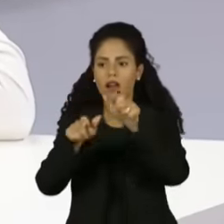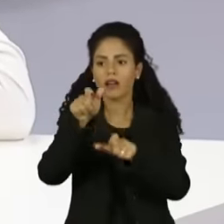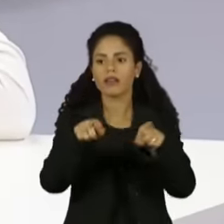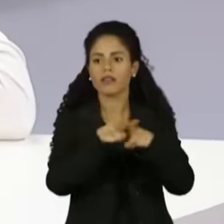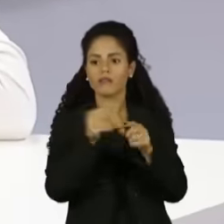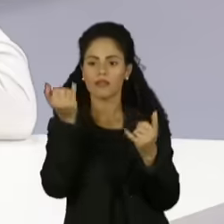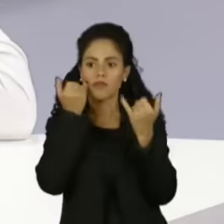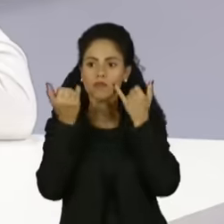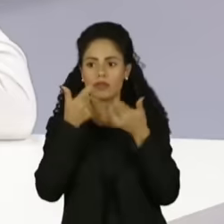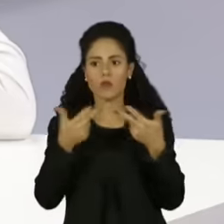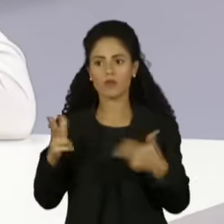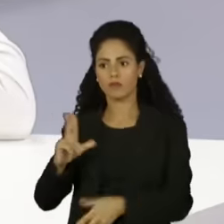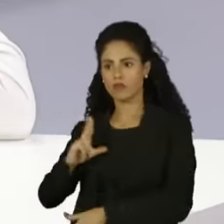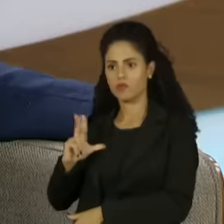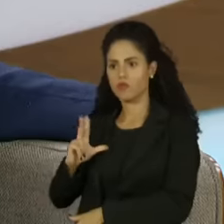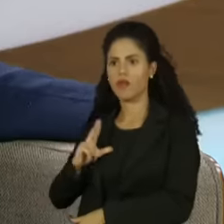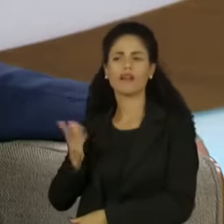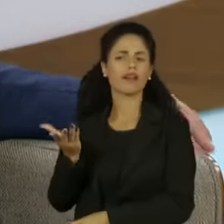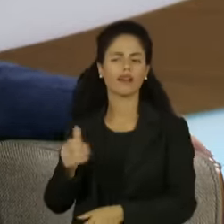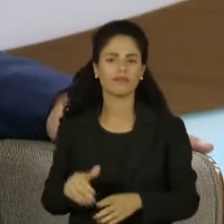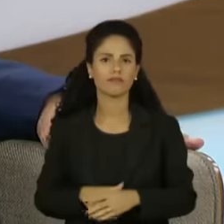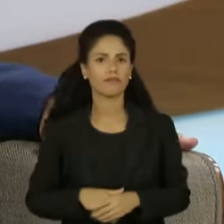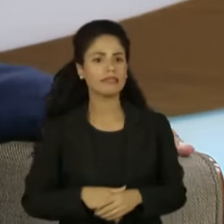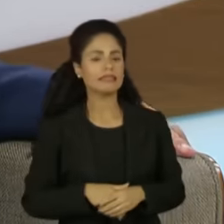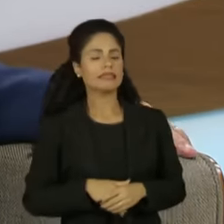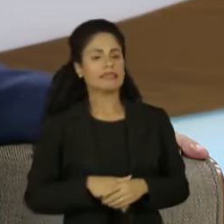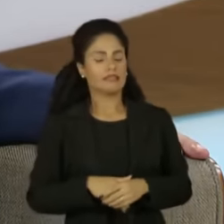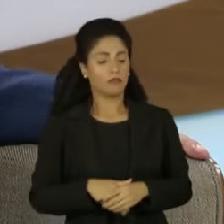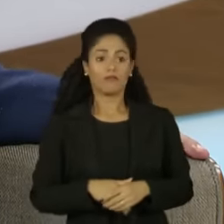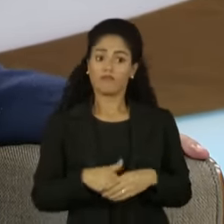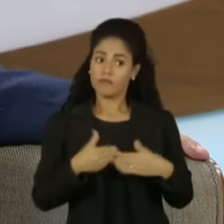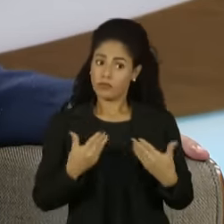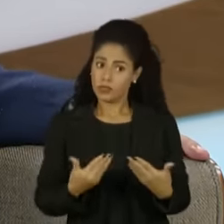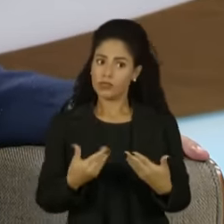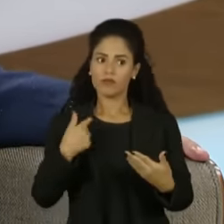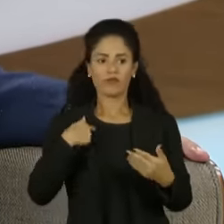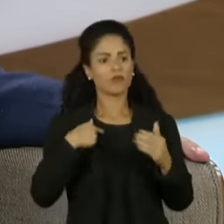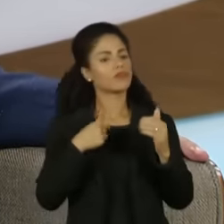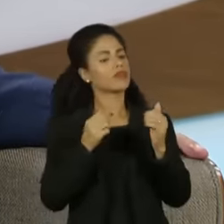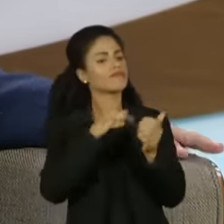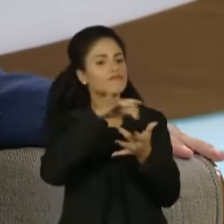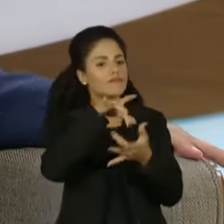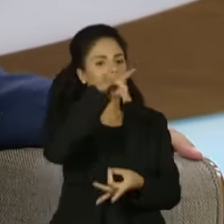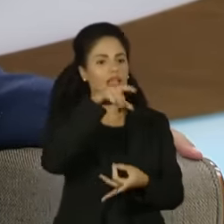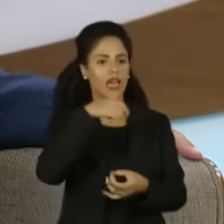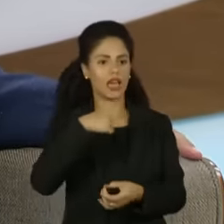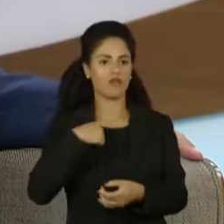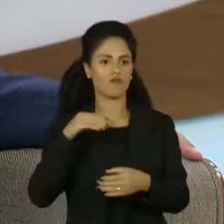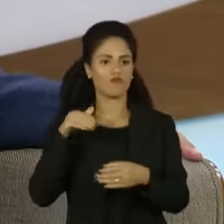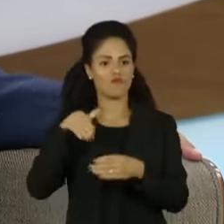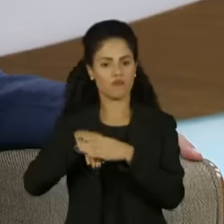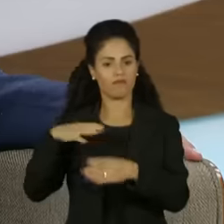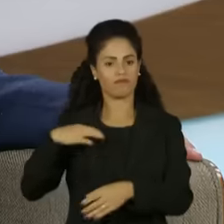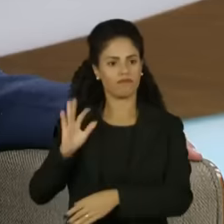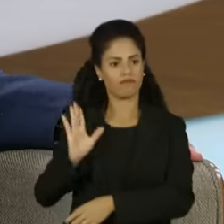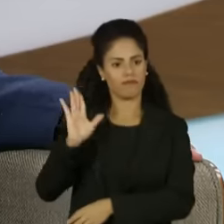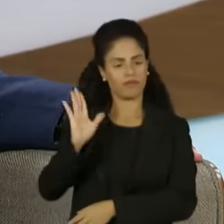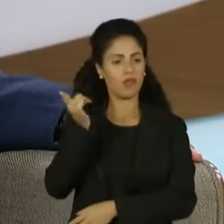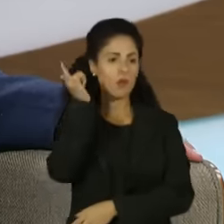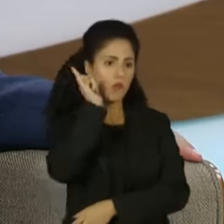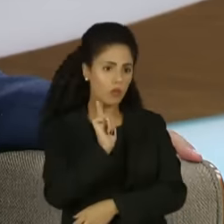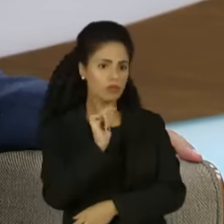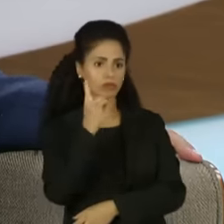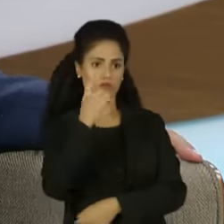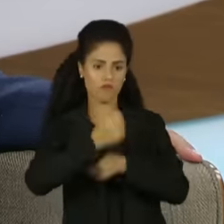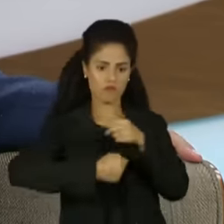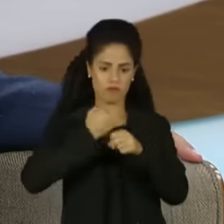receber informações privilegiadas. Thais, na verdade, eu tenho falado de normalidade democrática no dia que eu me elegi senador da República, há mais de um ano,